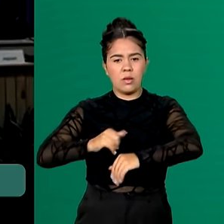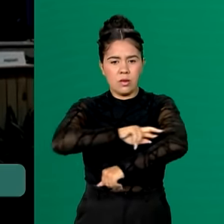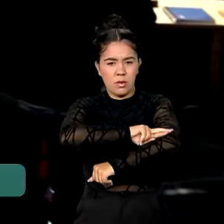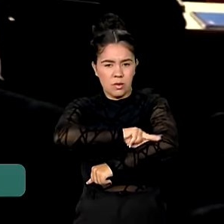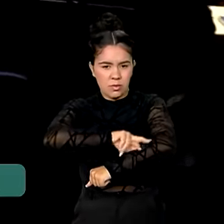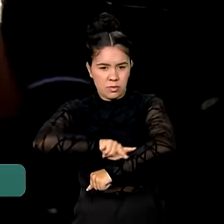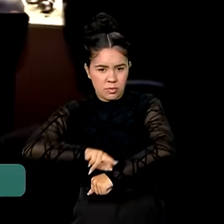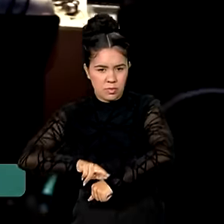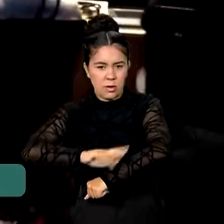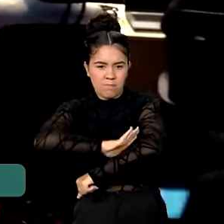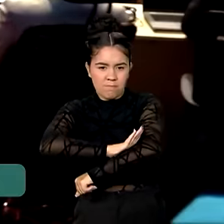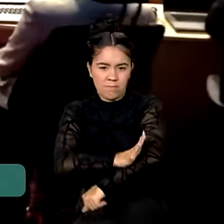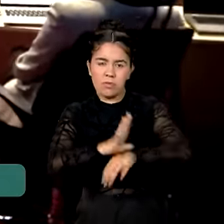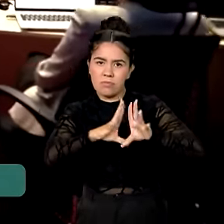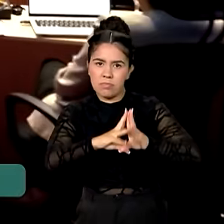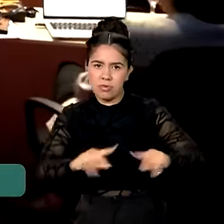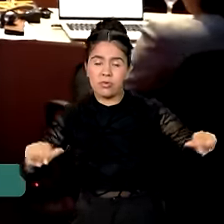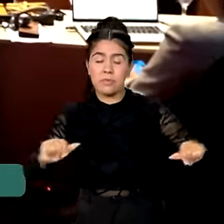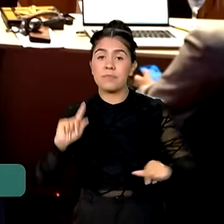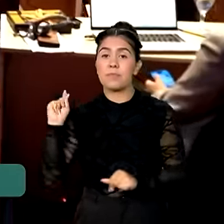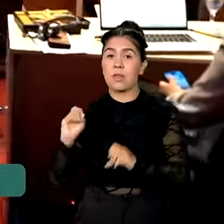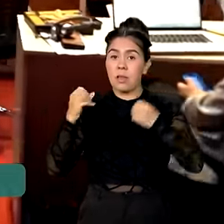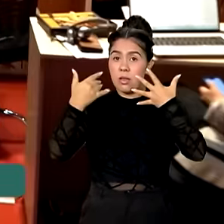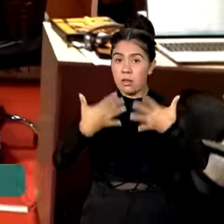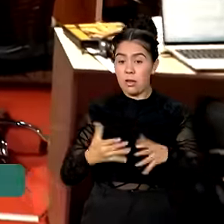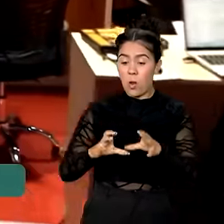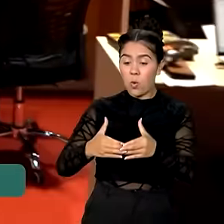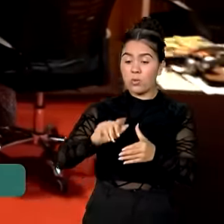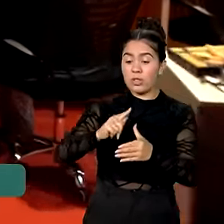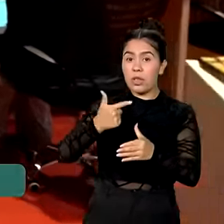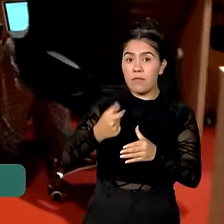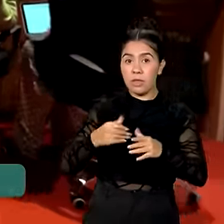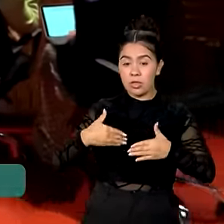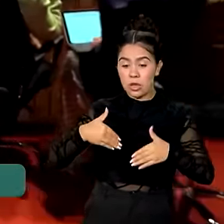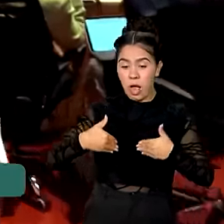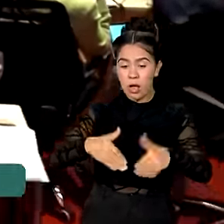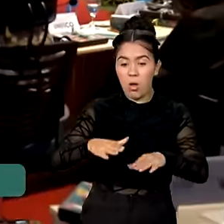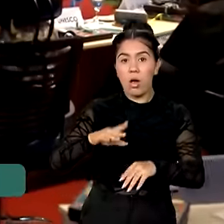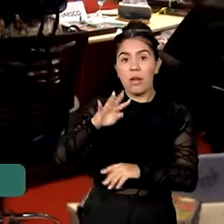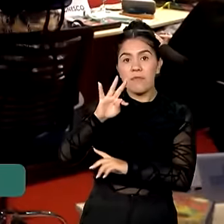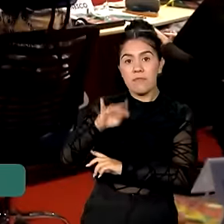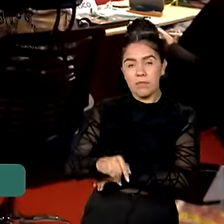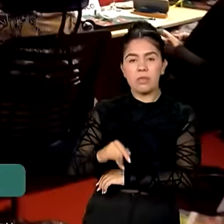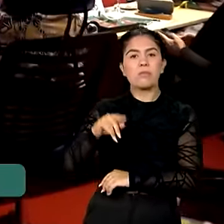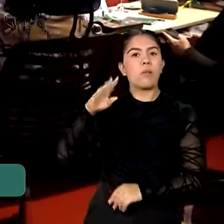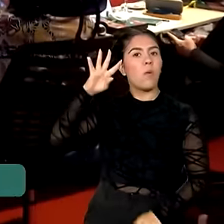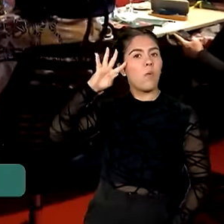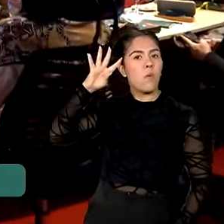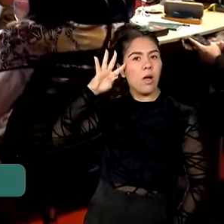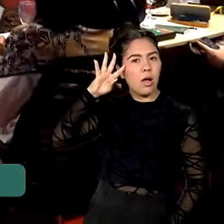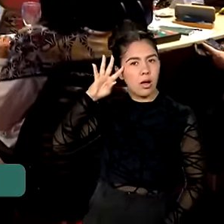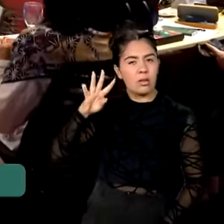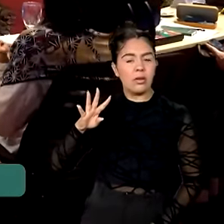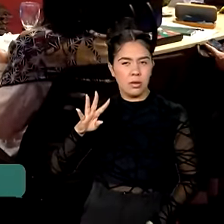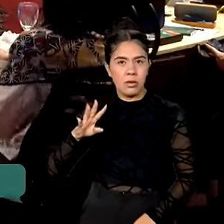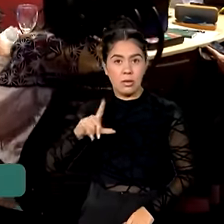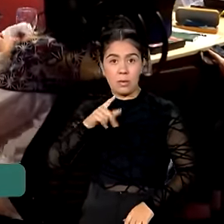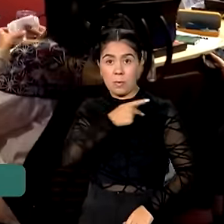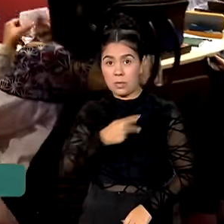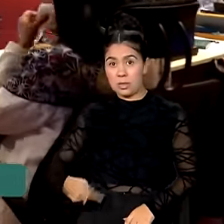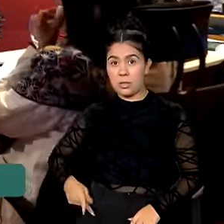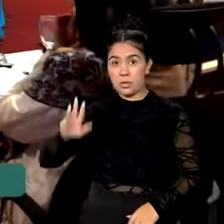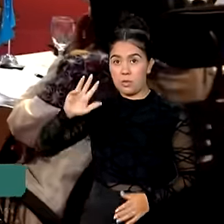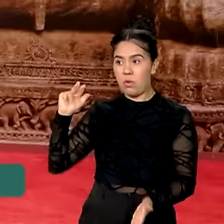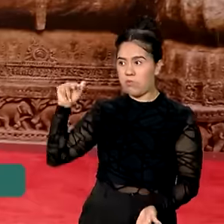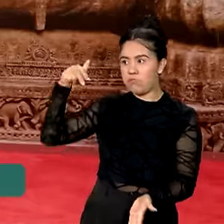pelo racismo. O encontro do G20 termina na quarta-feira com a participação do presidente Lula no pré-lançamento da Aliança Global contra a Fome